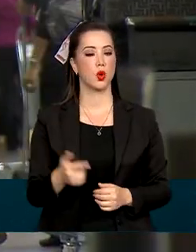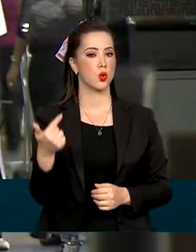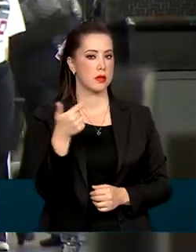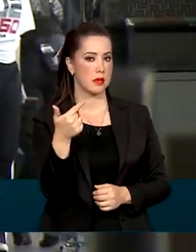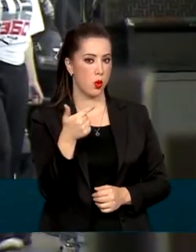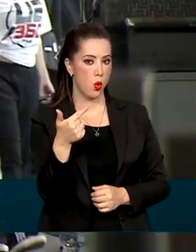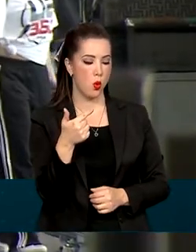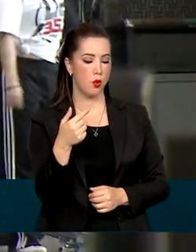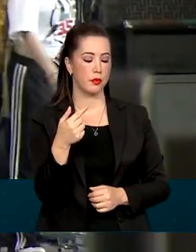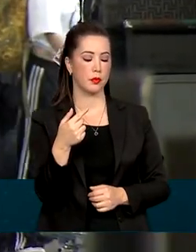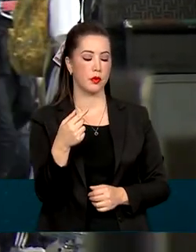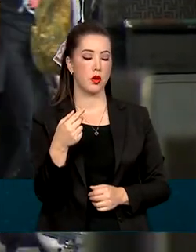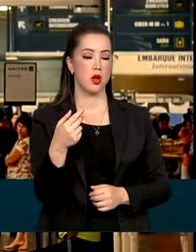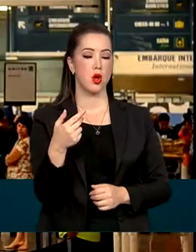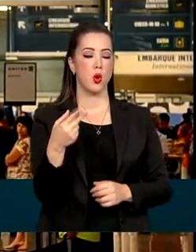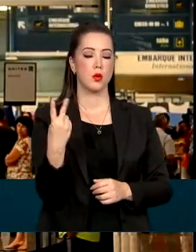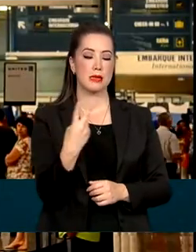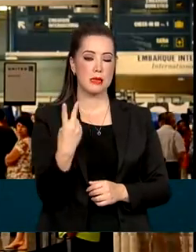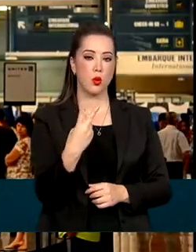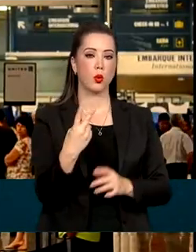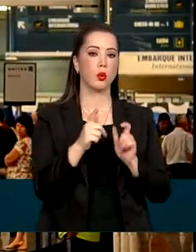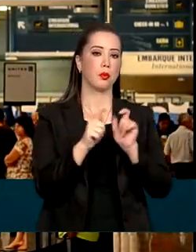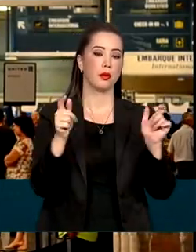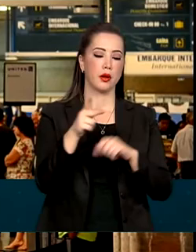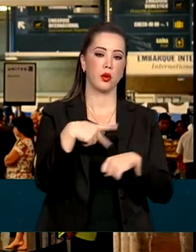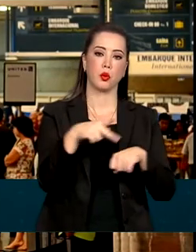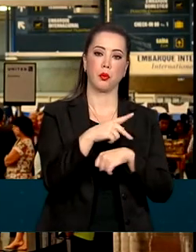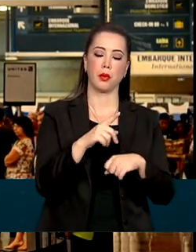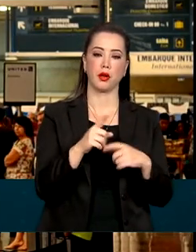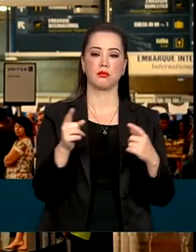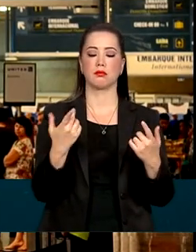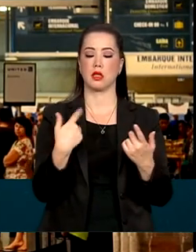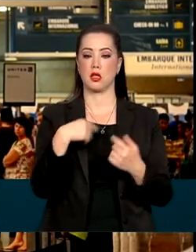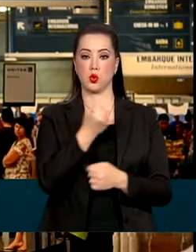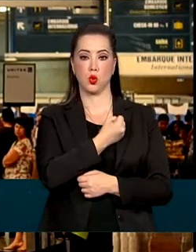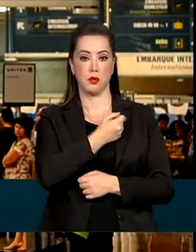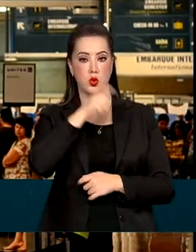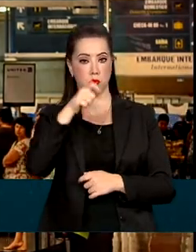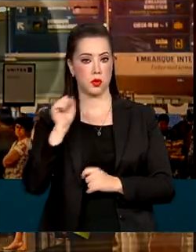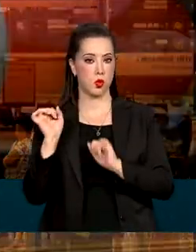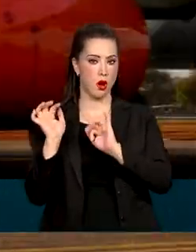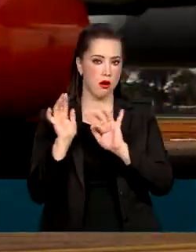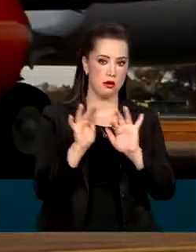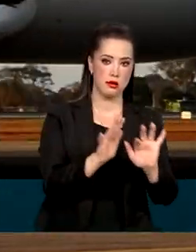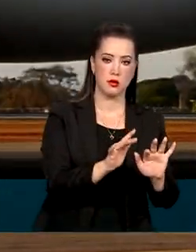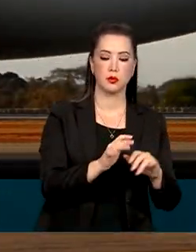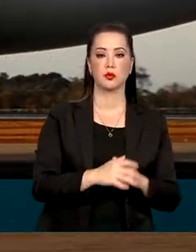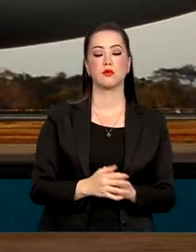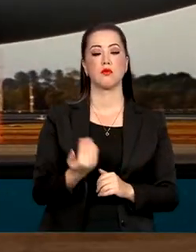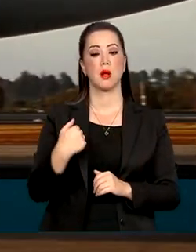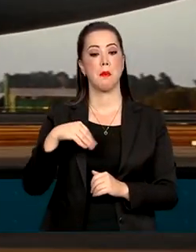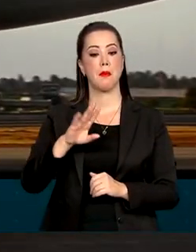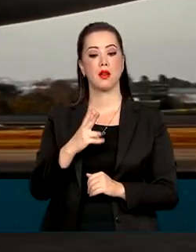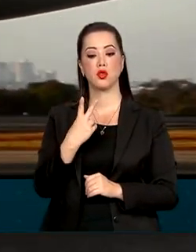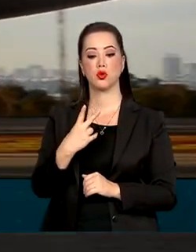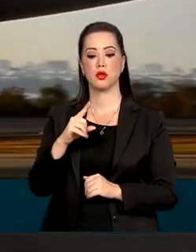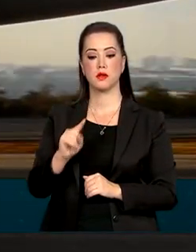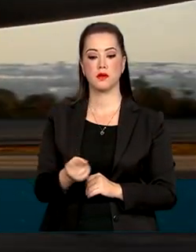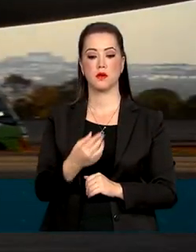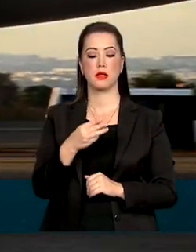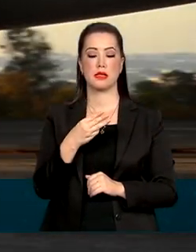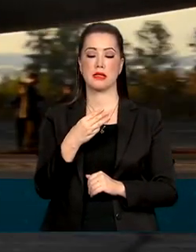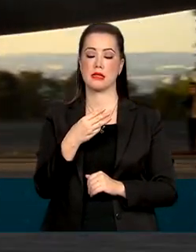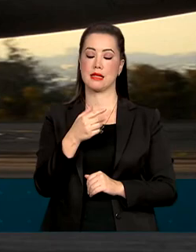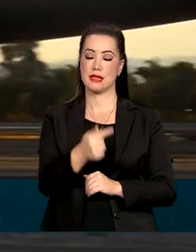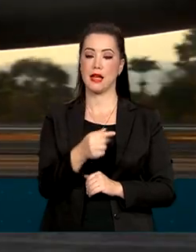país em movimento de passageiros. No total, as concessões foram leiloadas por mais de 2,7 bilhões de reais.